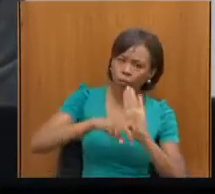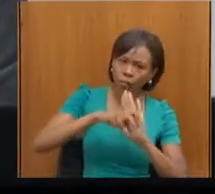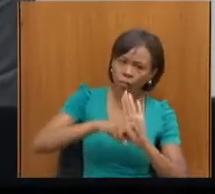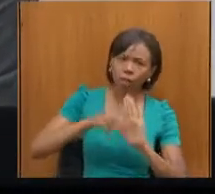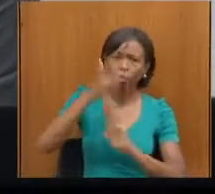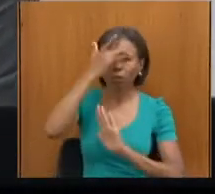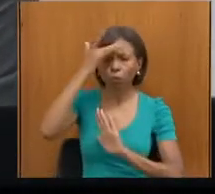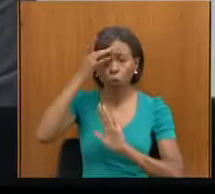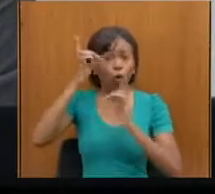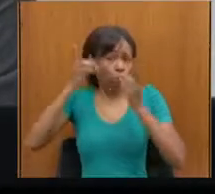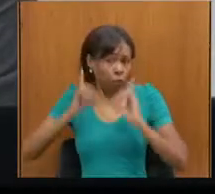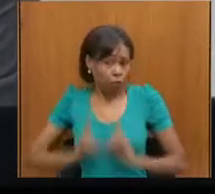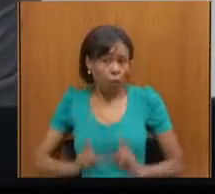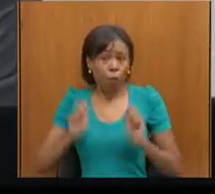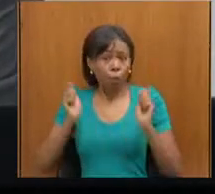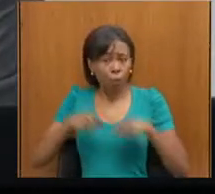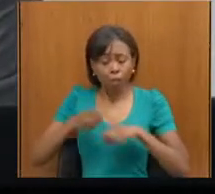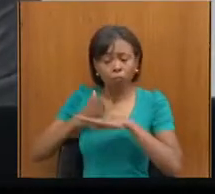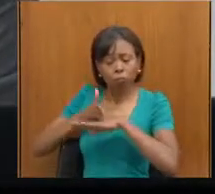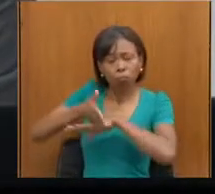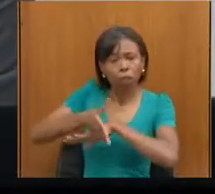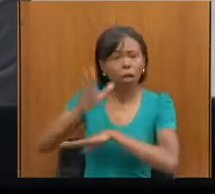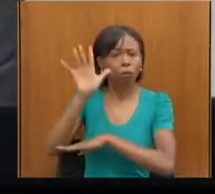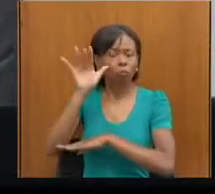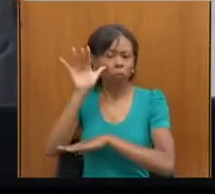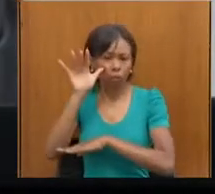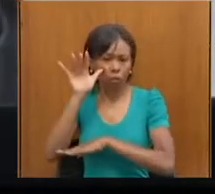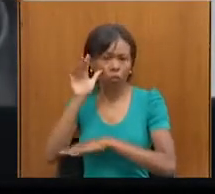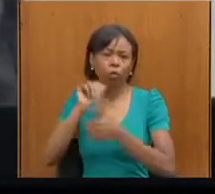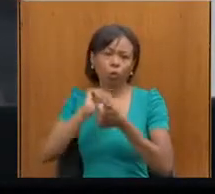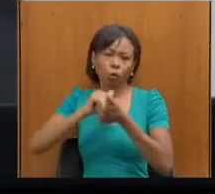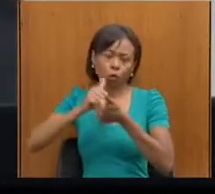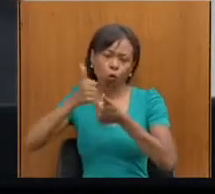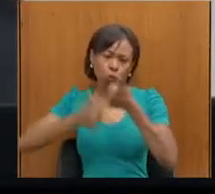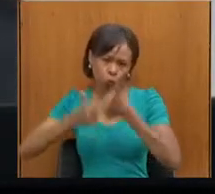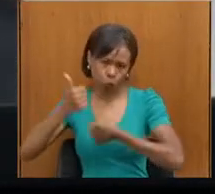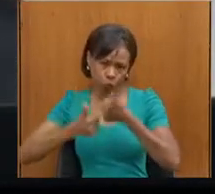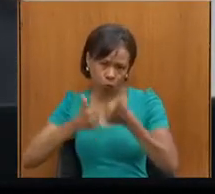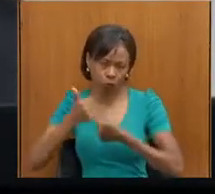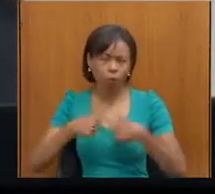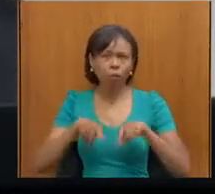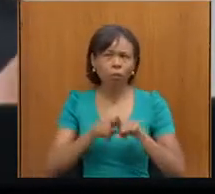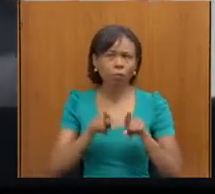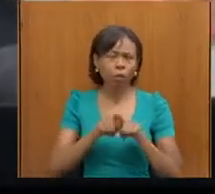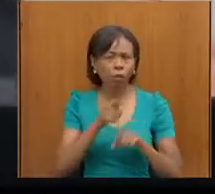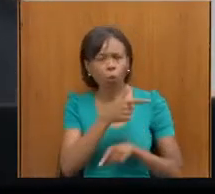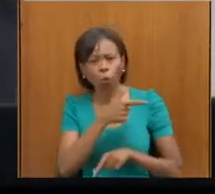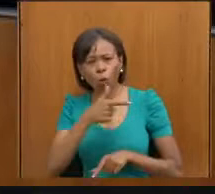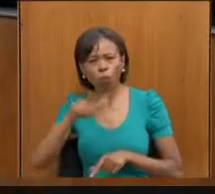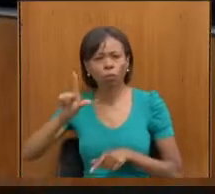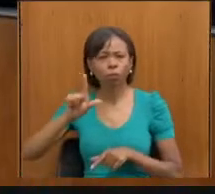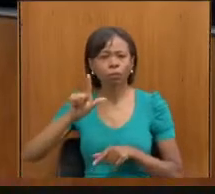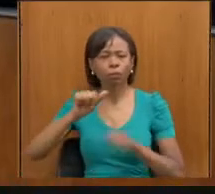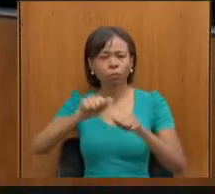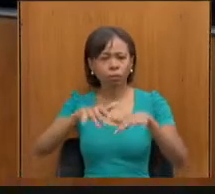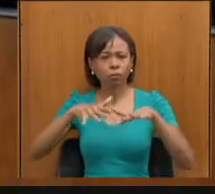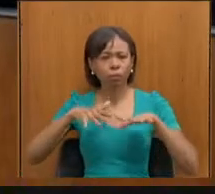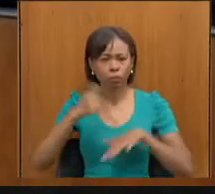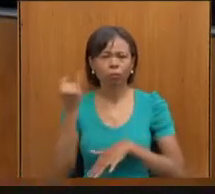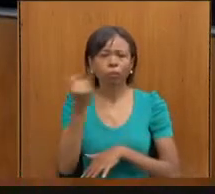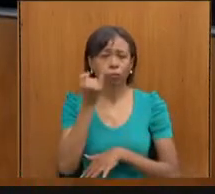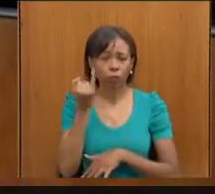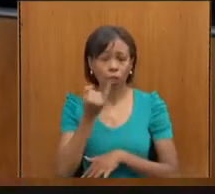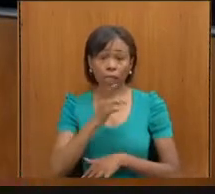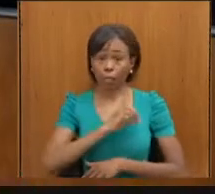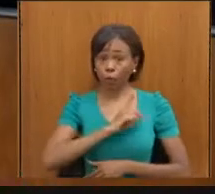pudessem ter uma qualidade melhor ao assistir os jogos. Registramos aqui uma outra audiência importante, que a Defensoria foi fundamental,